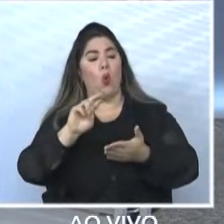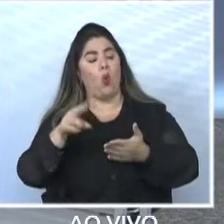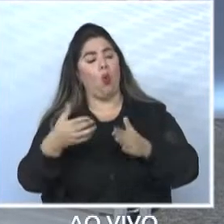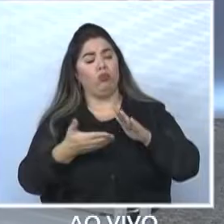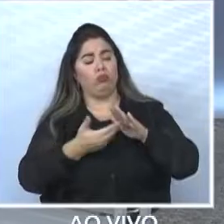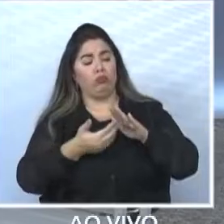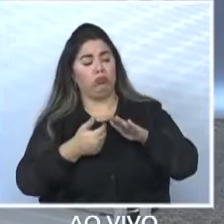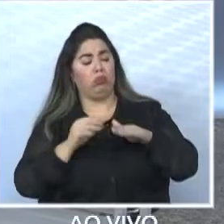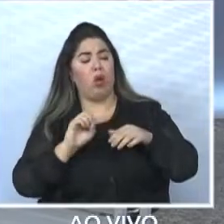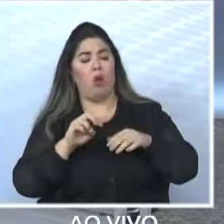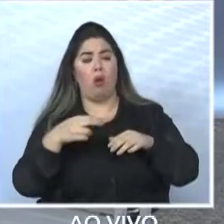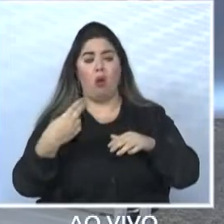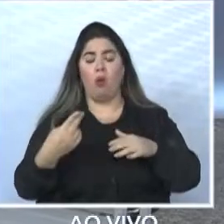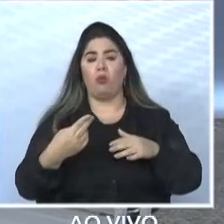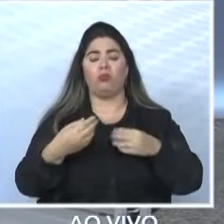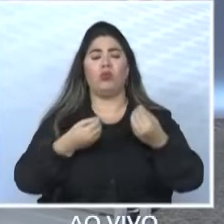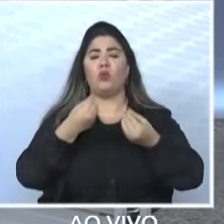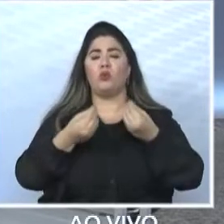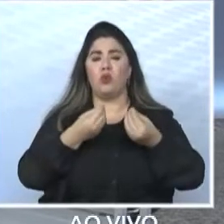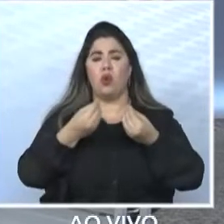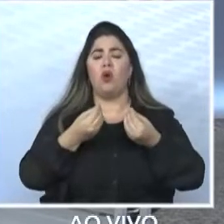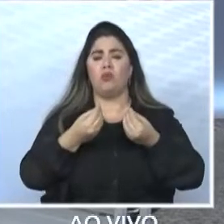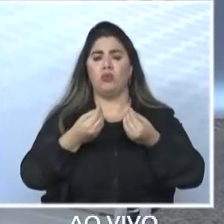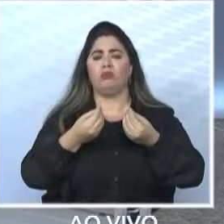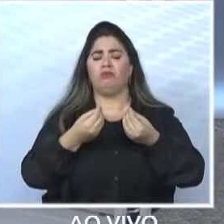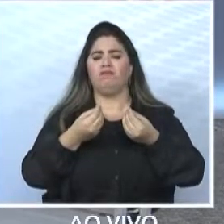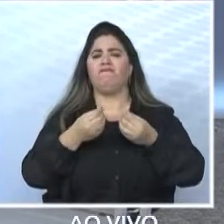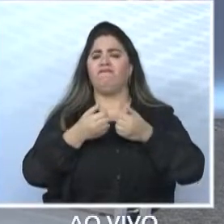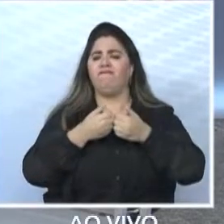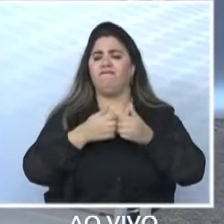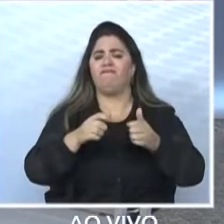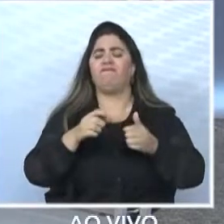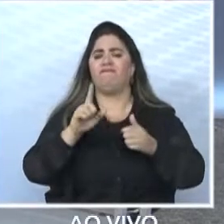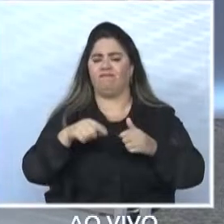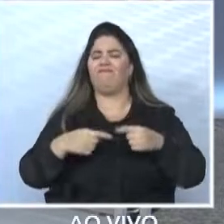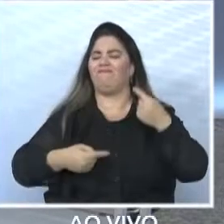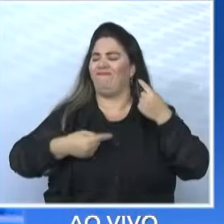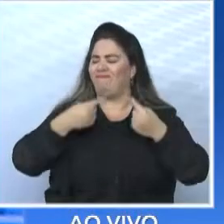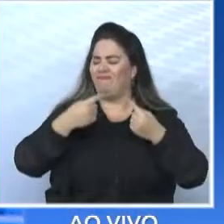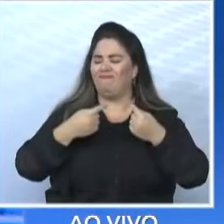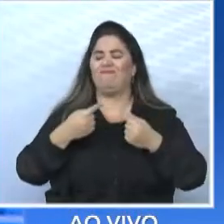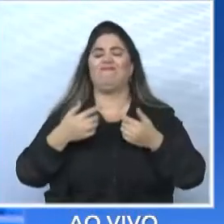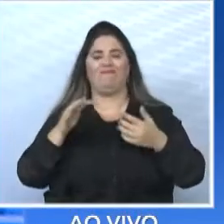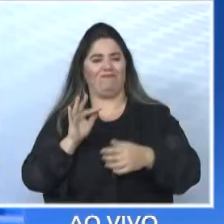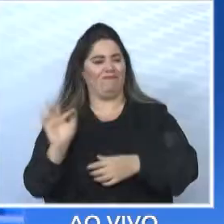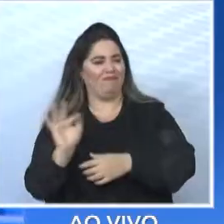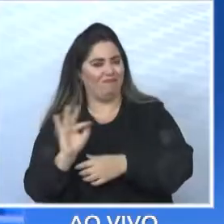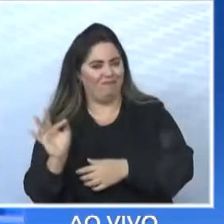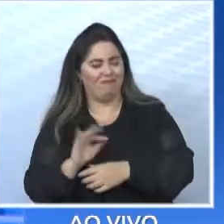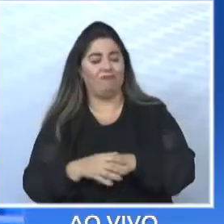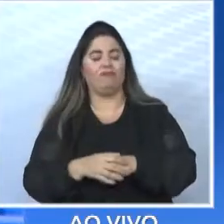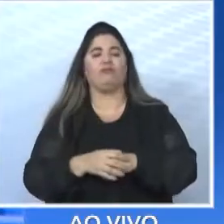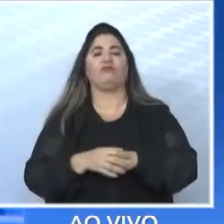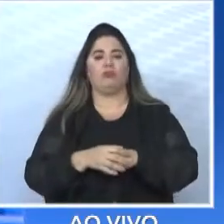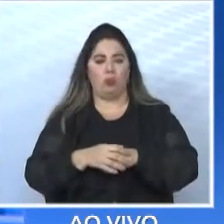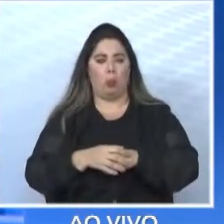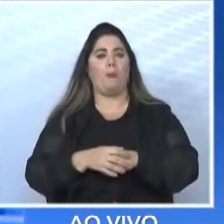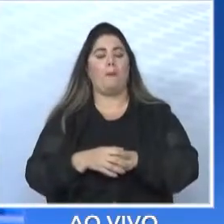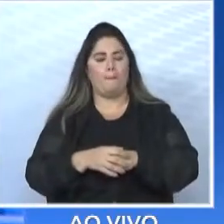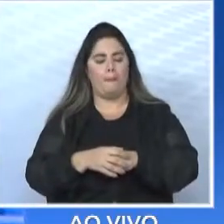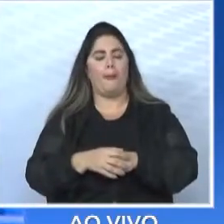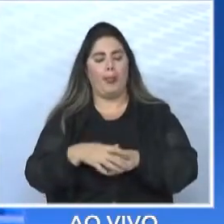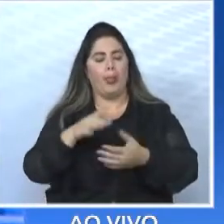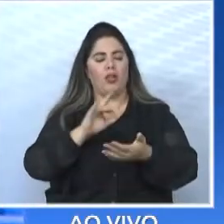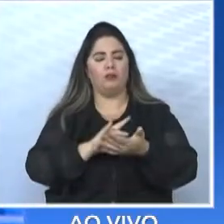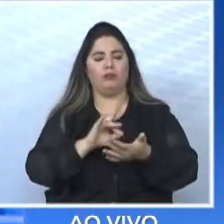a situação realmente do transporte é uma das mais polêmicas em Franca. Sim, sem dúvida alguma. Infelizmente, nós tivemos essa renovação